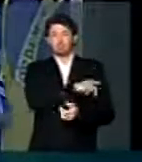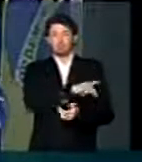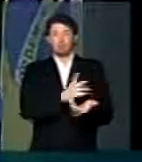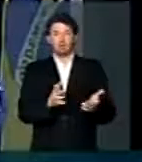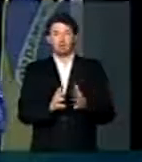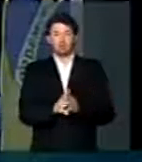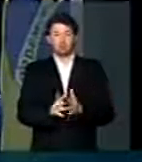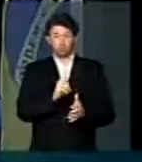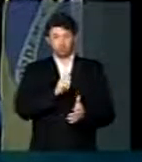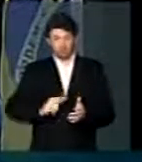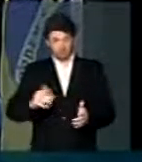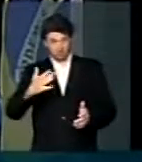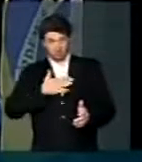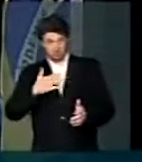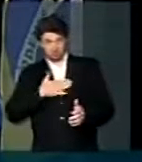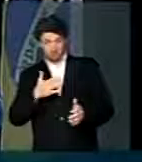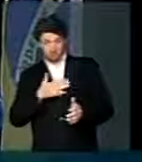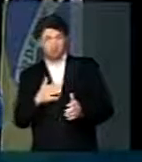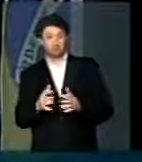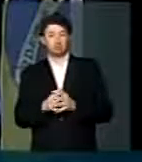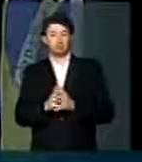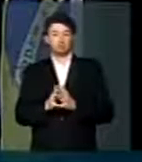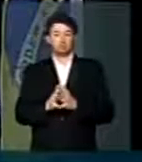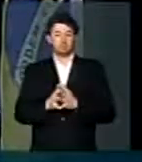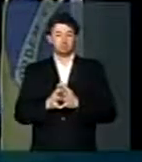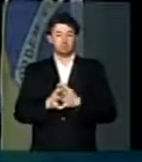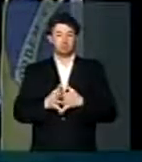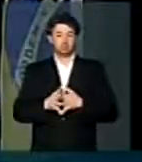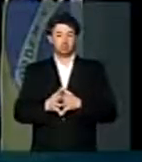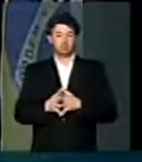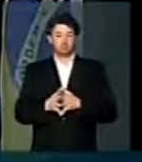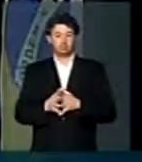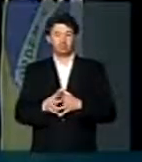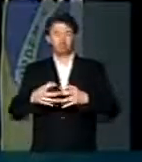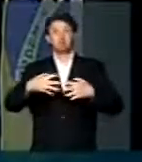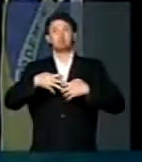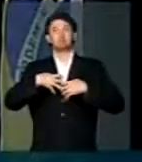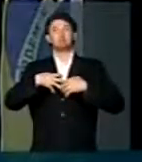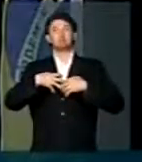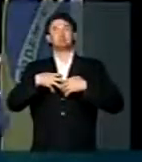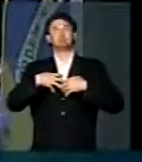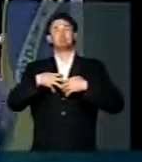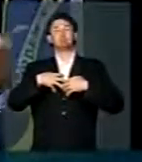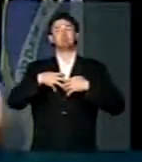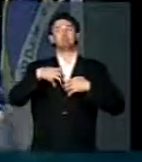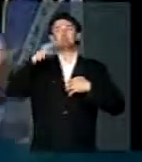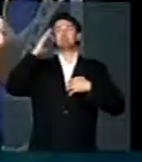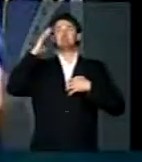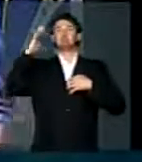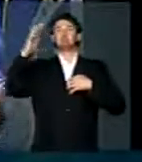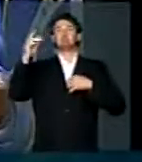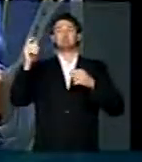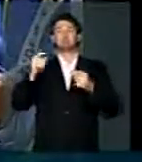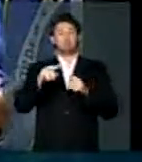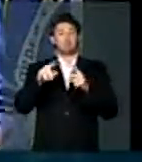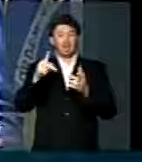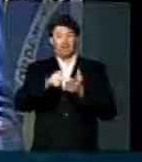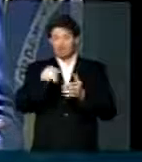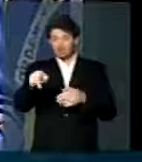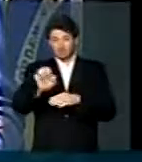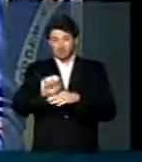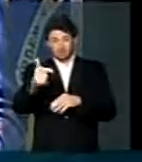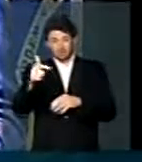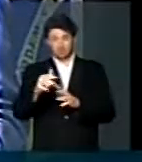O meu governador é portador de um otimismo que não condiz com a realidade do